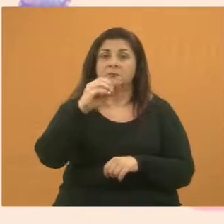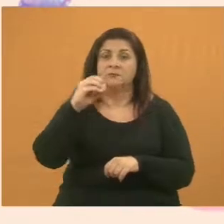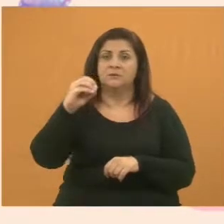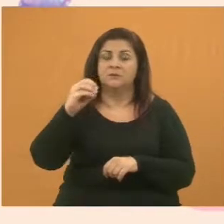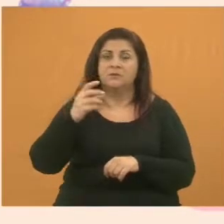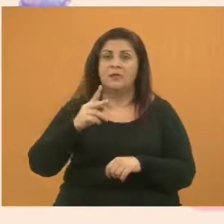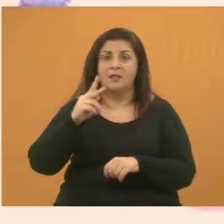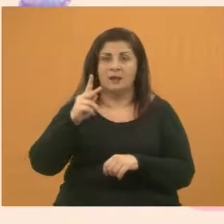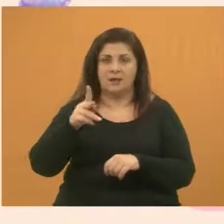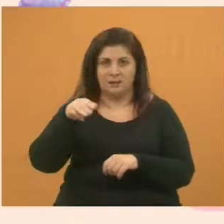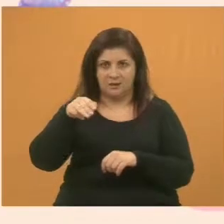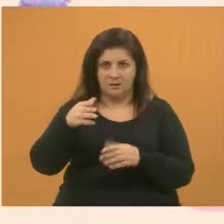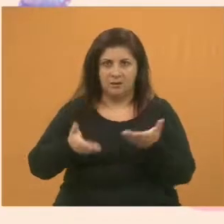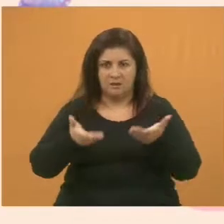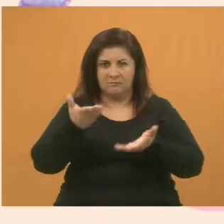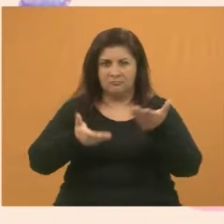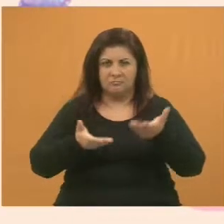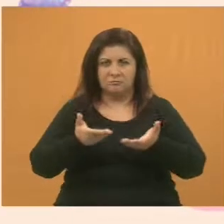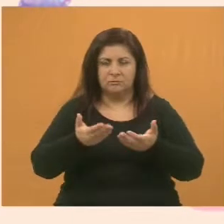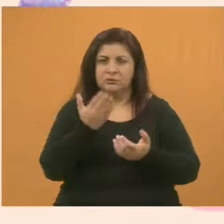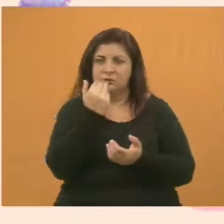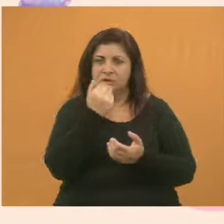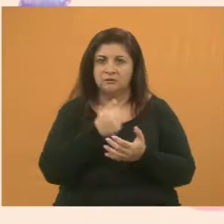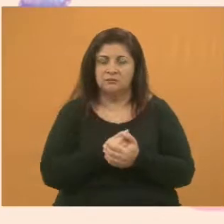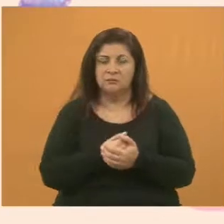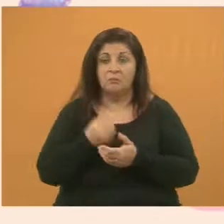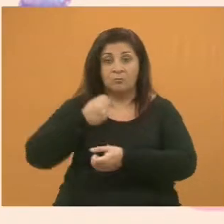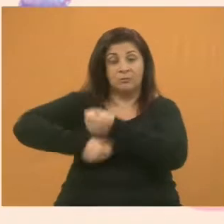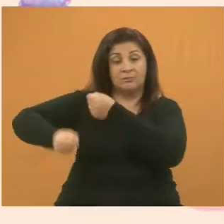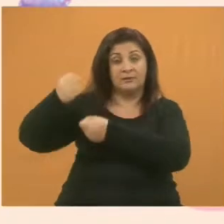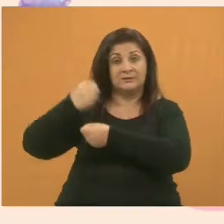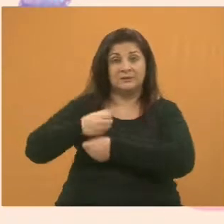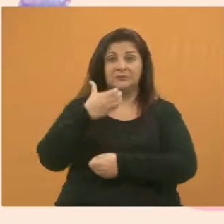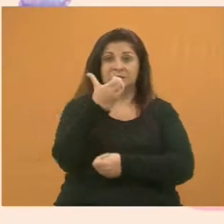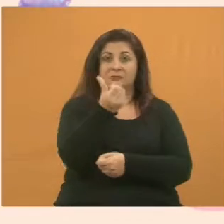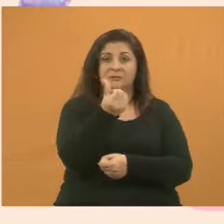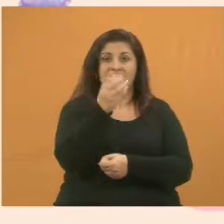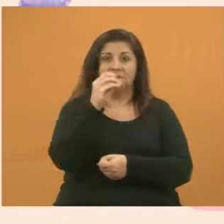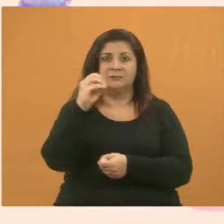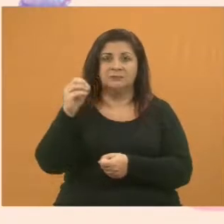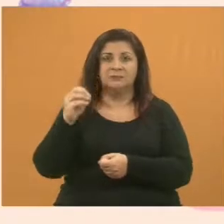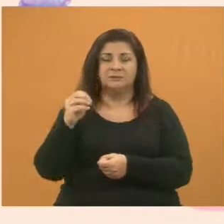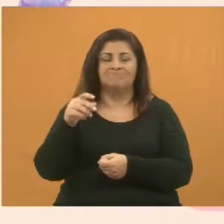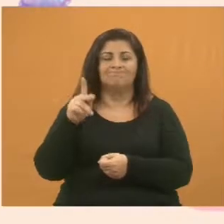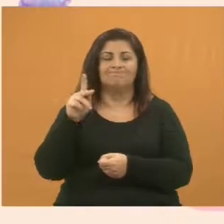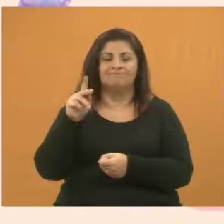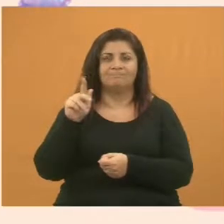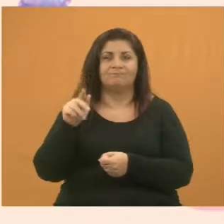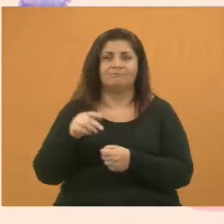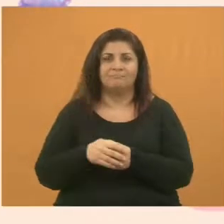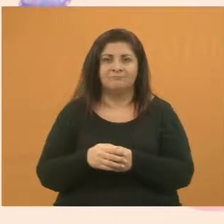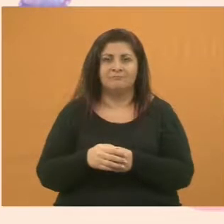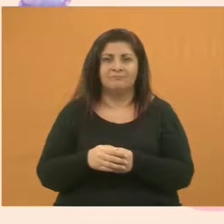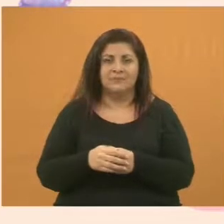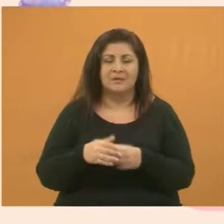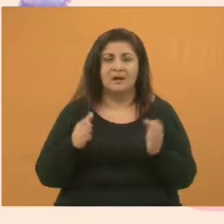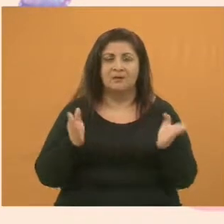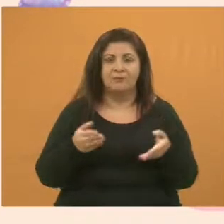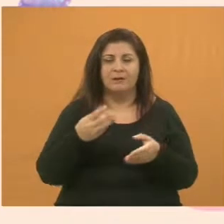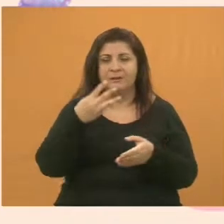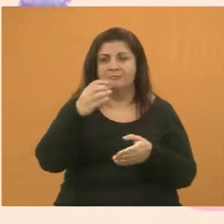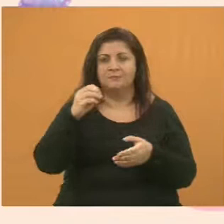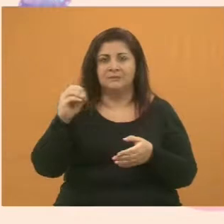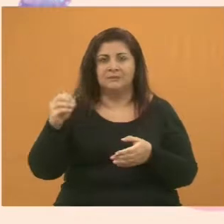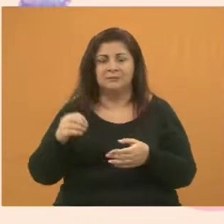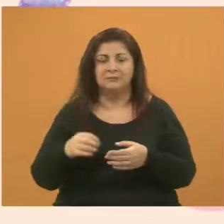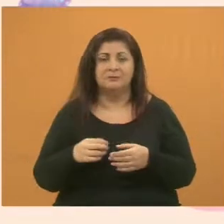ração. O ano passado, nós arrecadamos 600 quilos de ração. Esse mês, somente 300 quilos para três ongs aqui de Jacareí. Patas